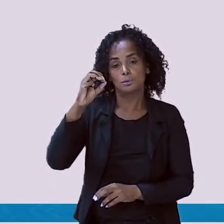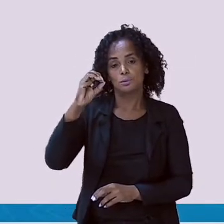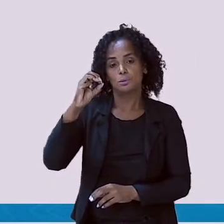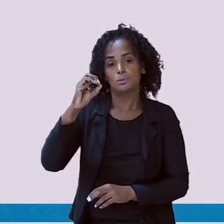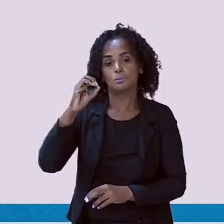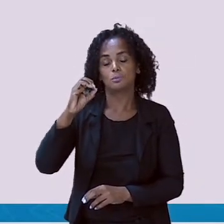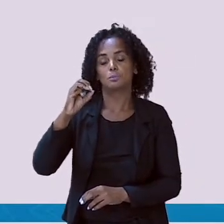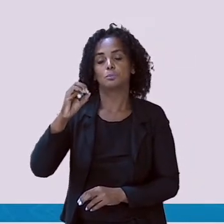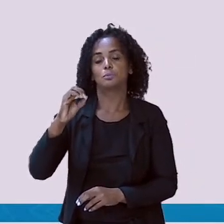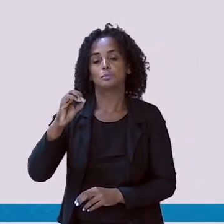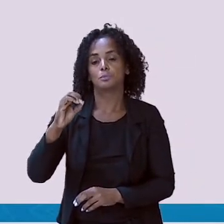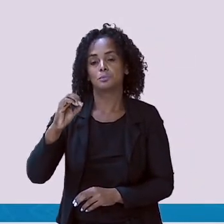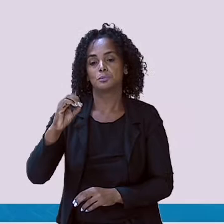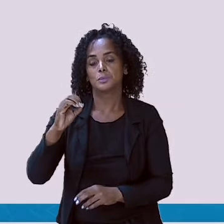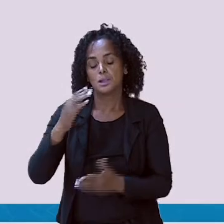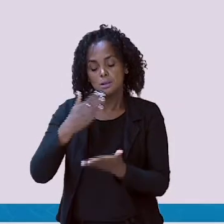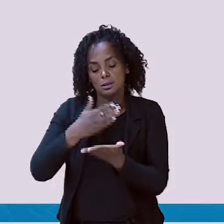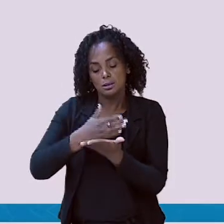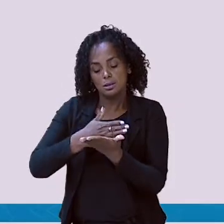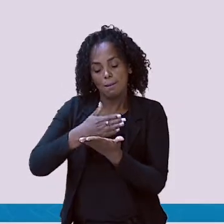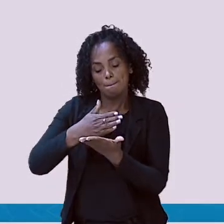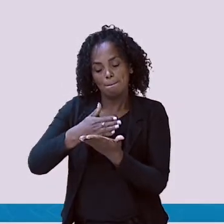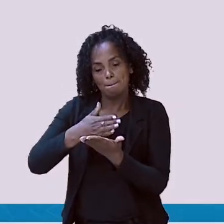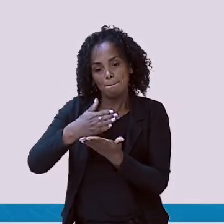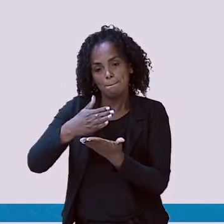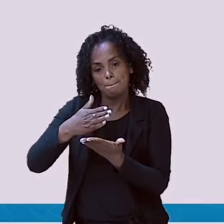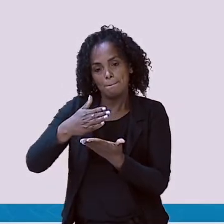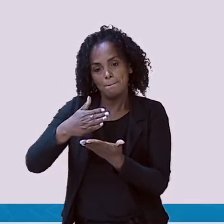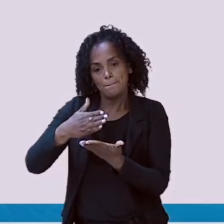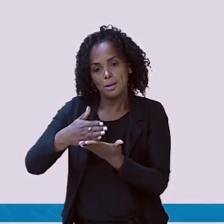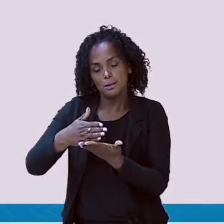Muito bem. Separamos a primeira palavra.